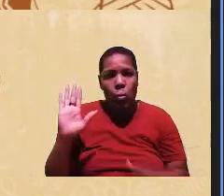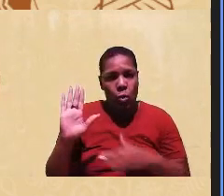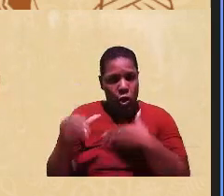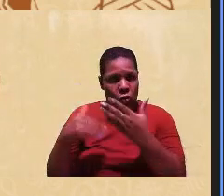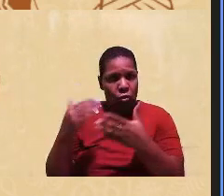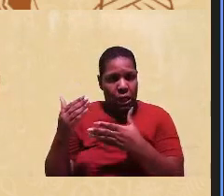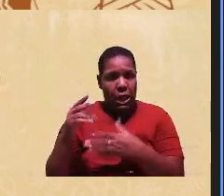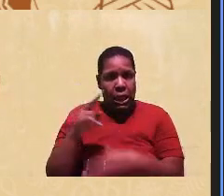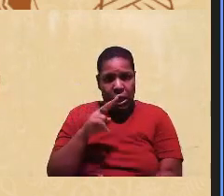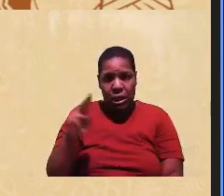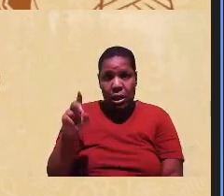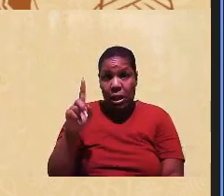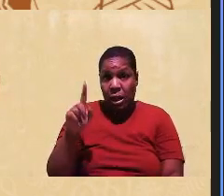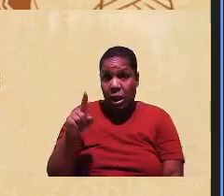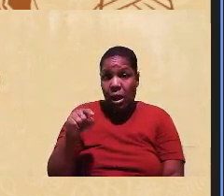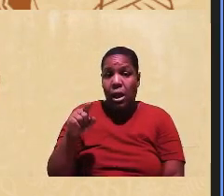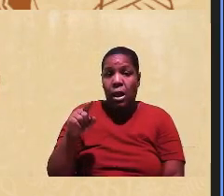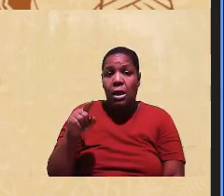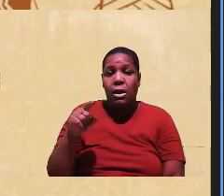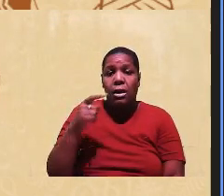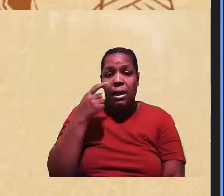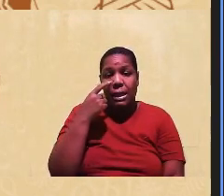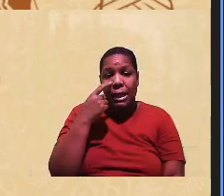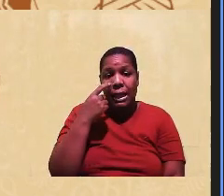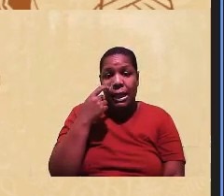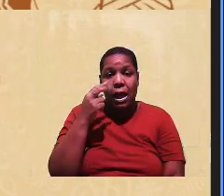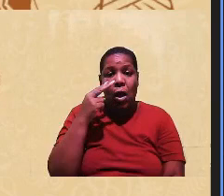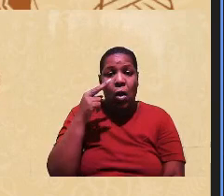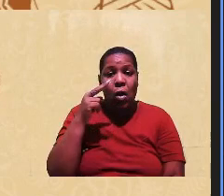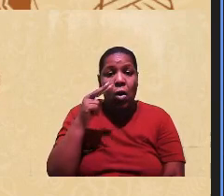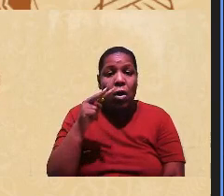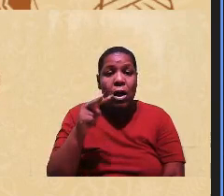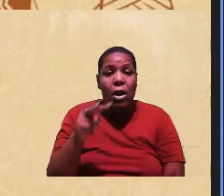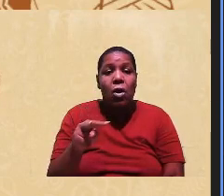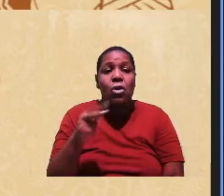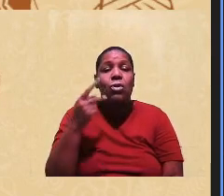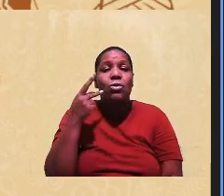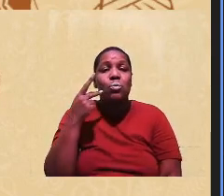que se chama método Oju Oxê, que é olhos da e para a justiça,